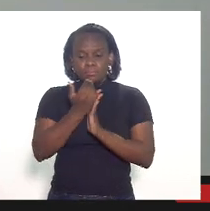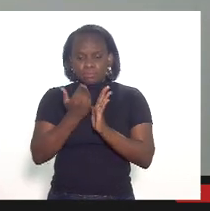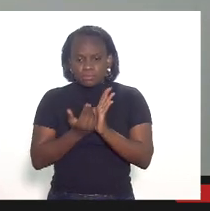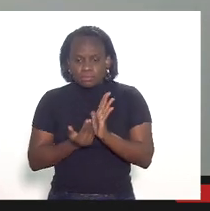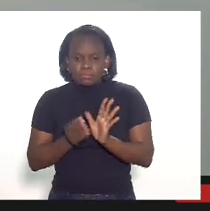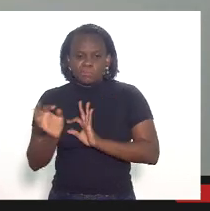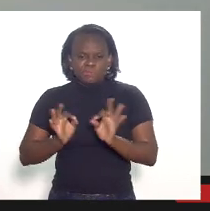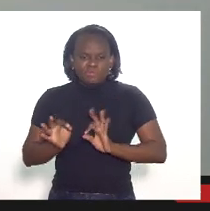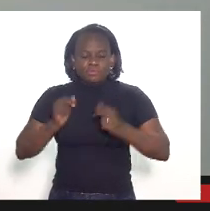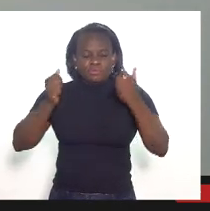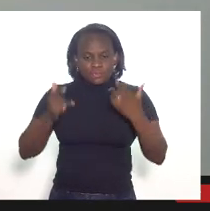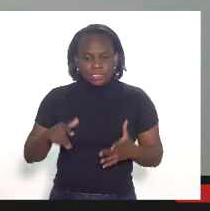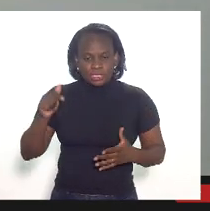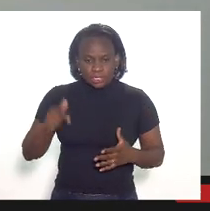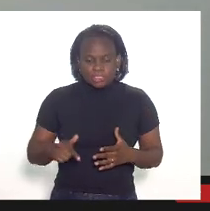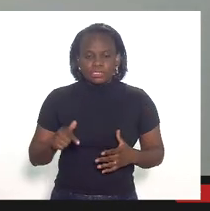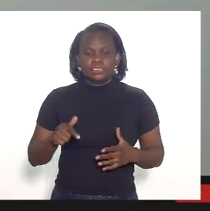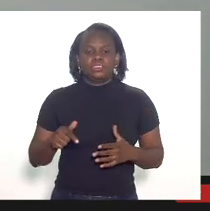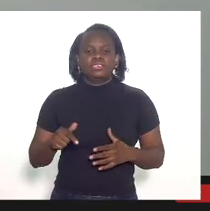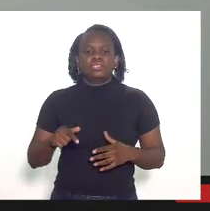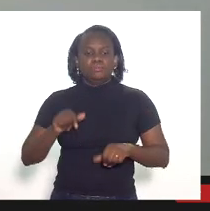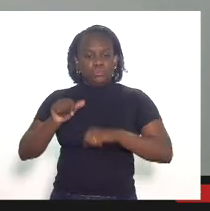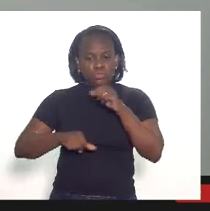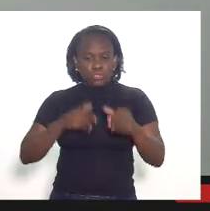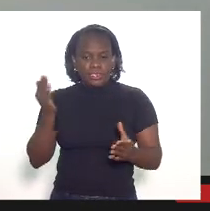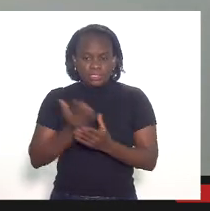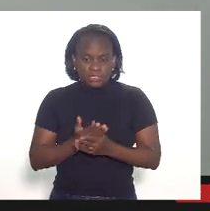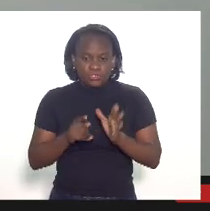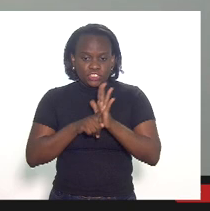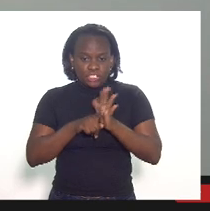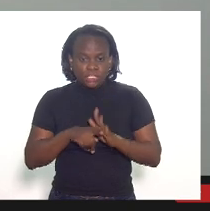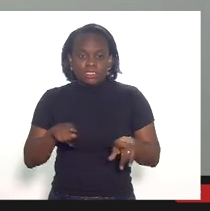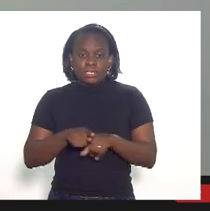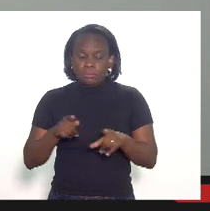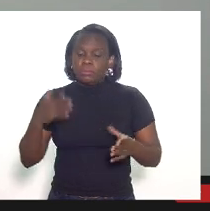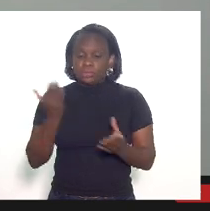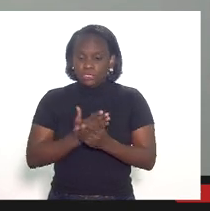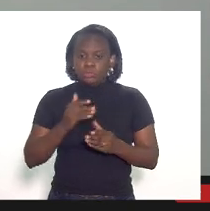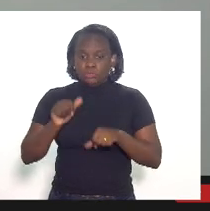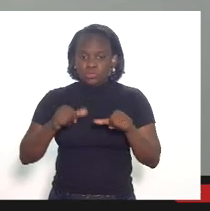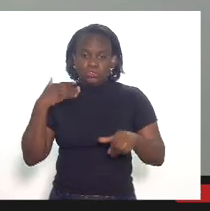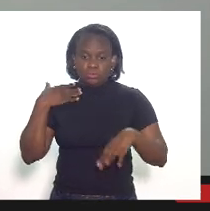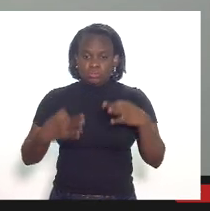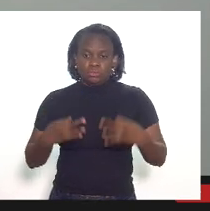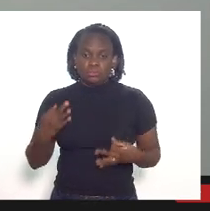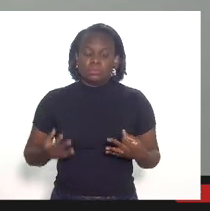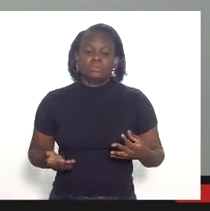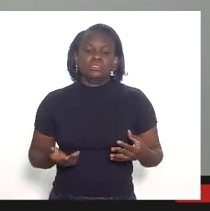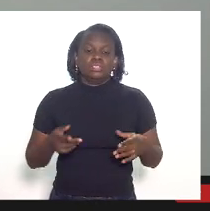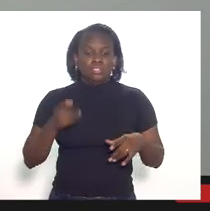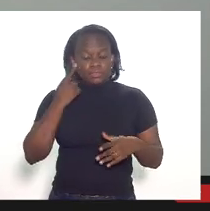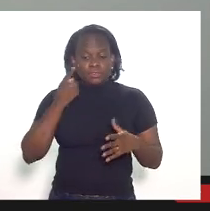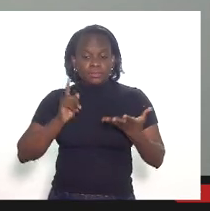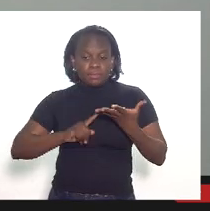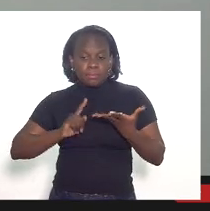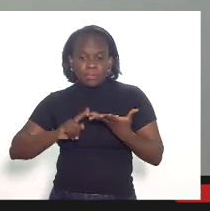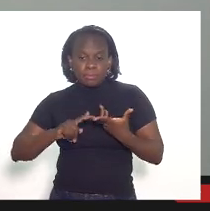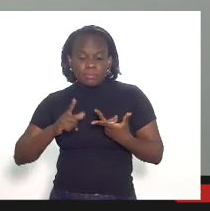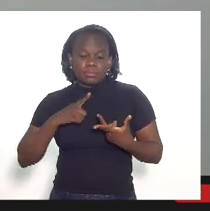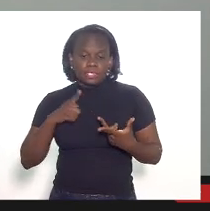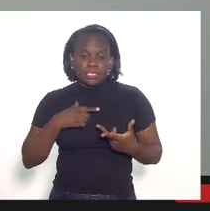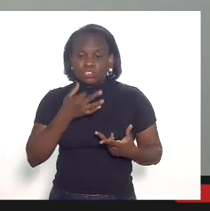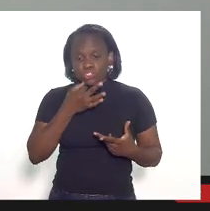estamos abordando aqui está seus deputados virou ação fiscal que também se converteu em processos e nós fizemos apontamentos e aí